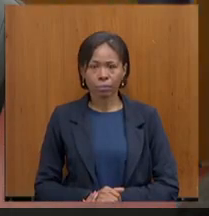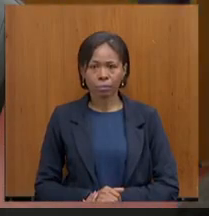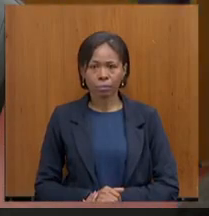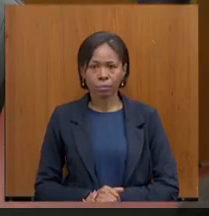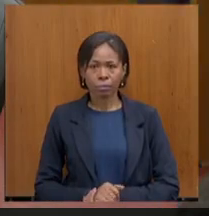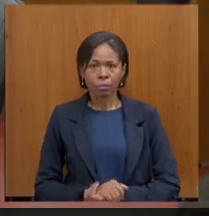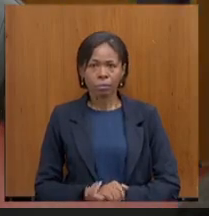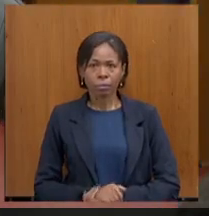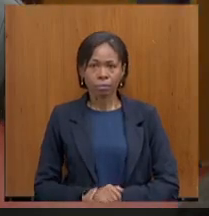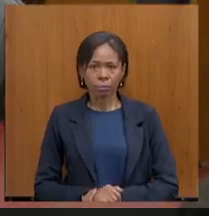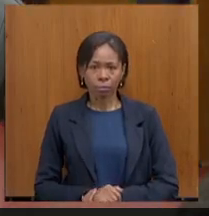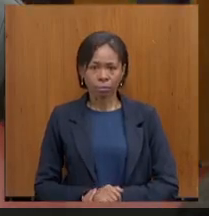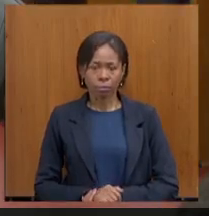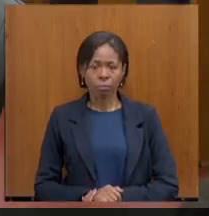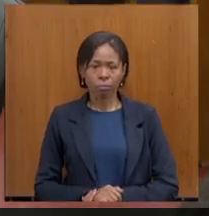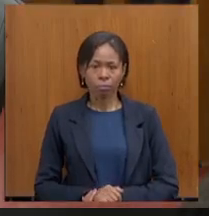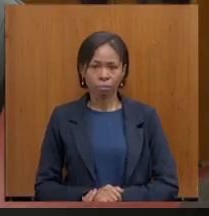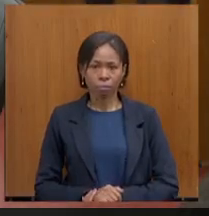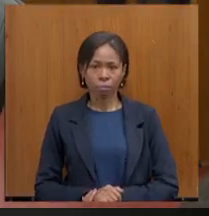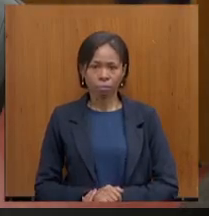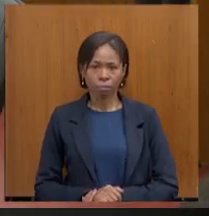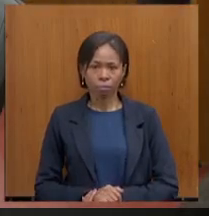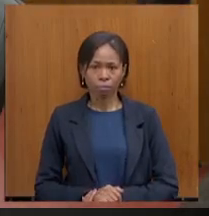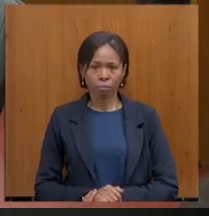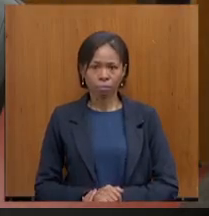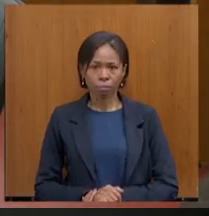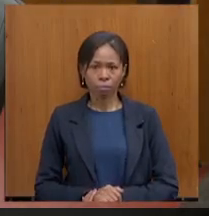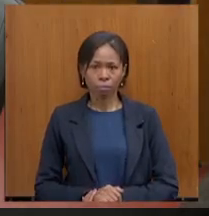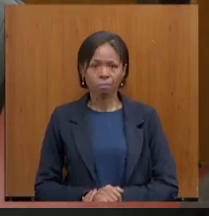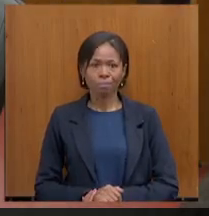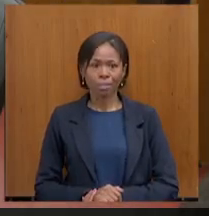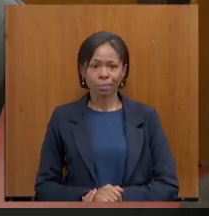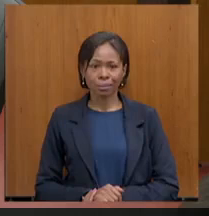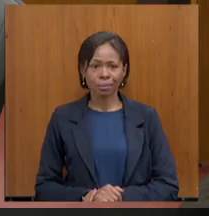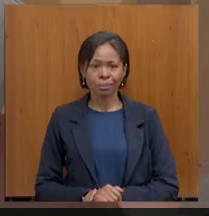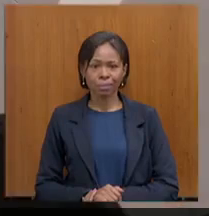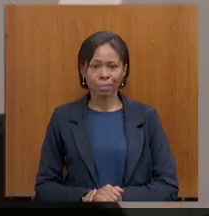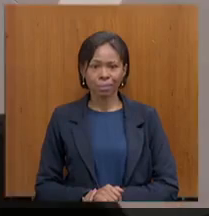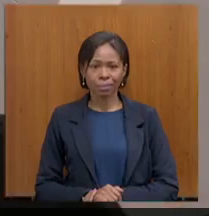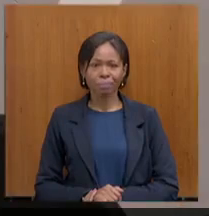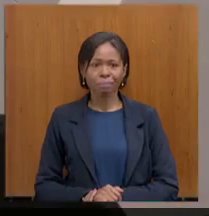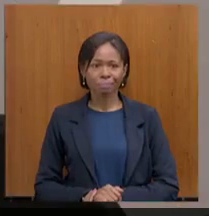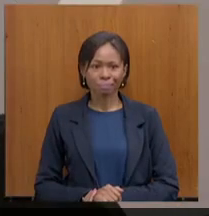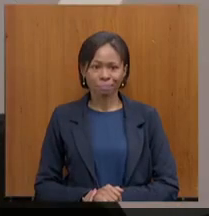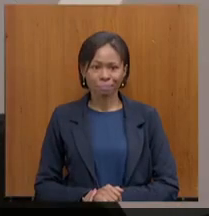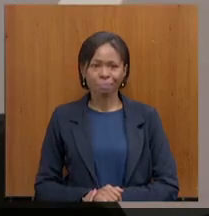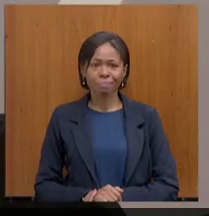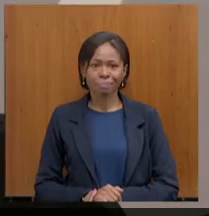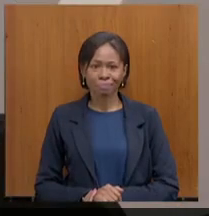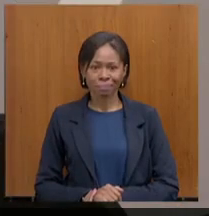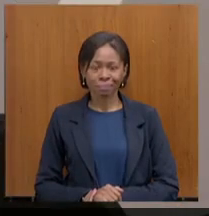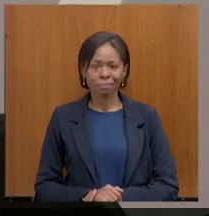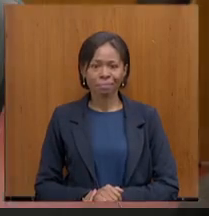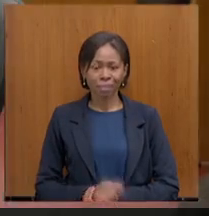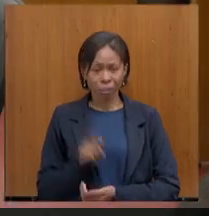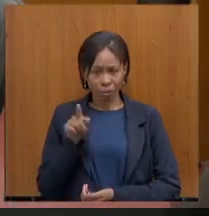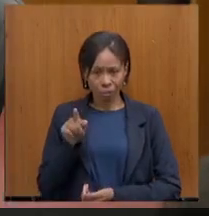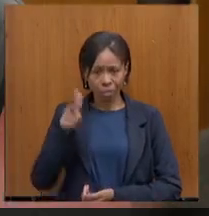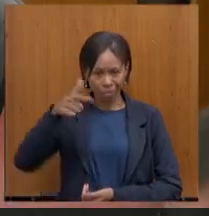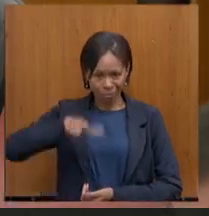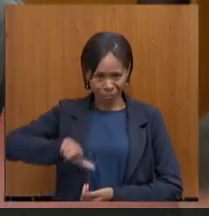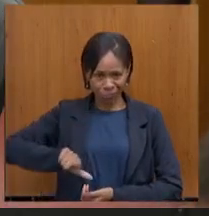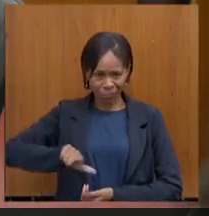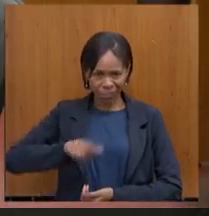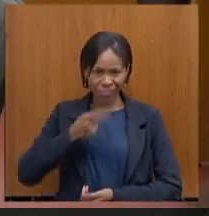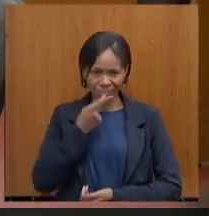Pois não. Terminou, Celisa? Não, eu gostaria de... Você quer fazer uma... Você quer falar de novo, não é?